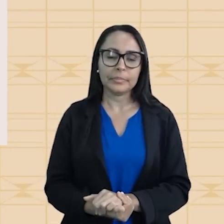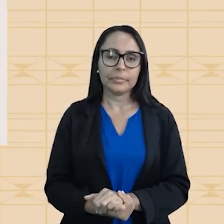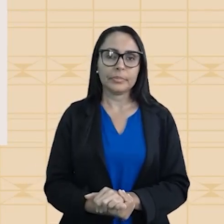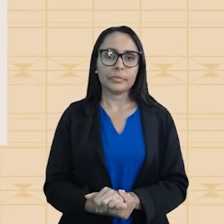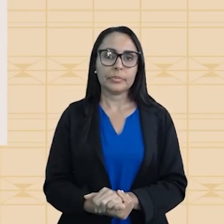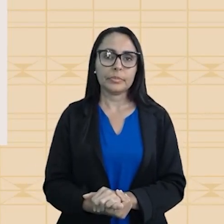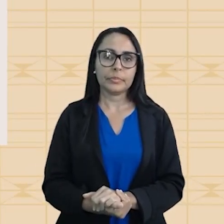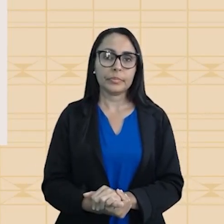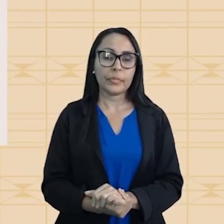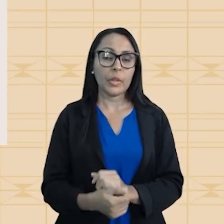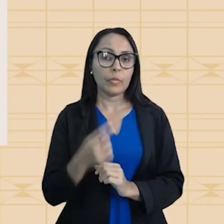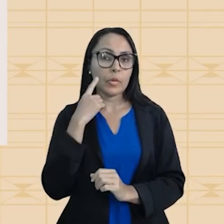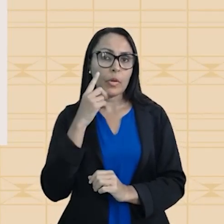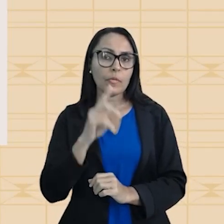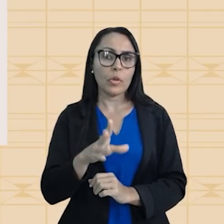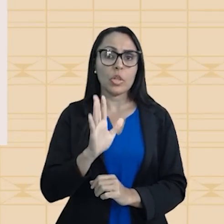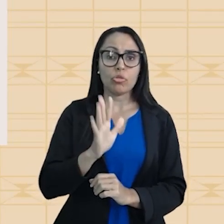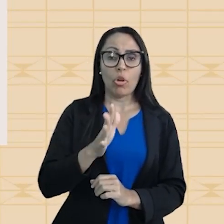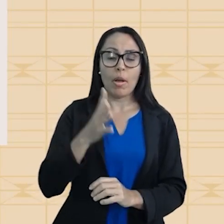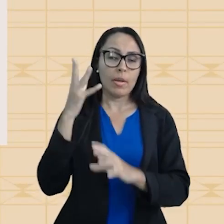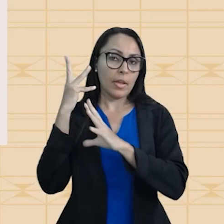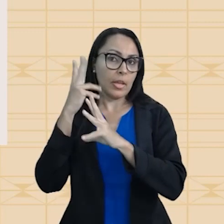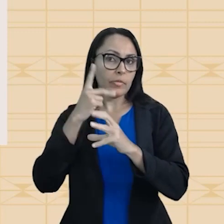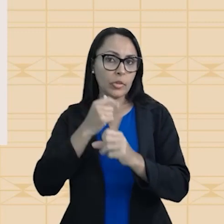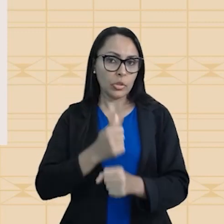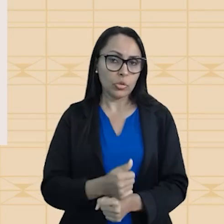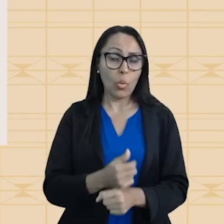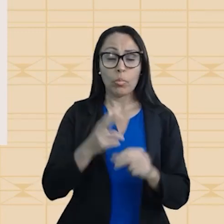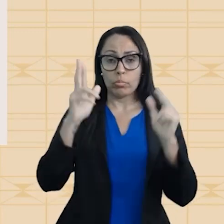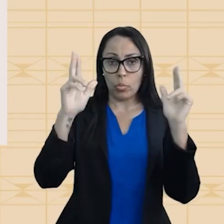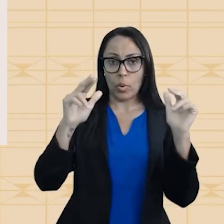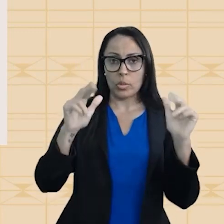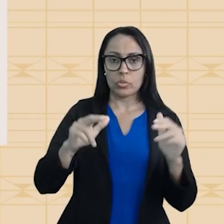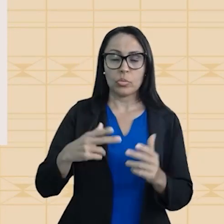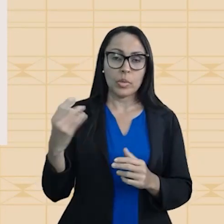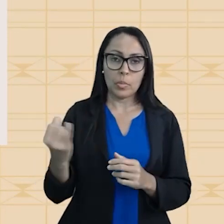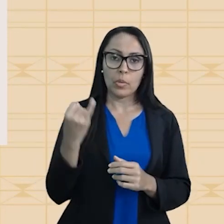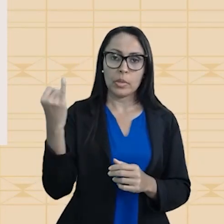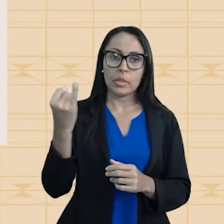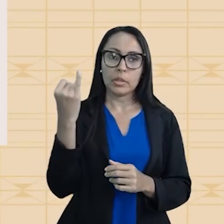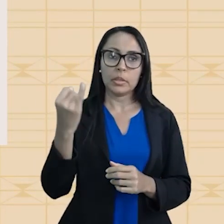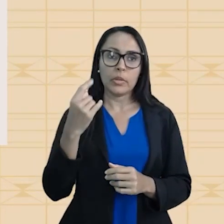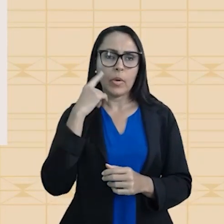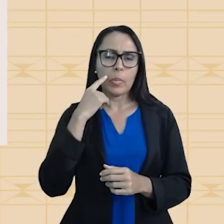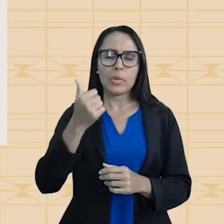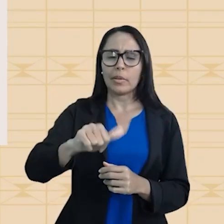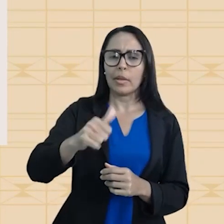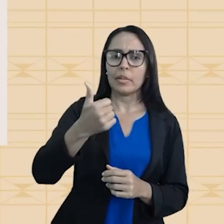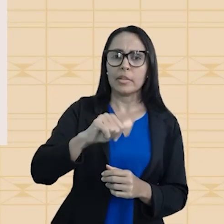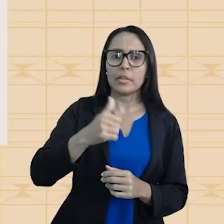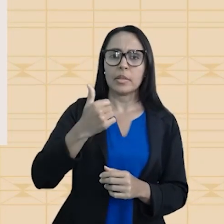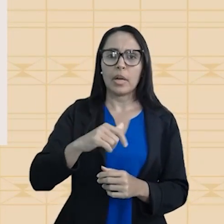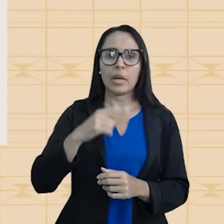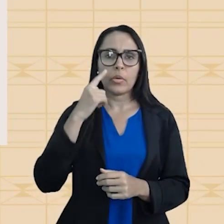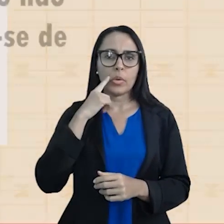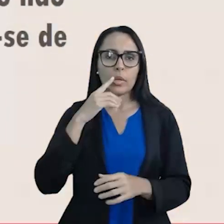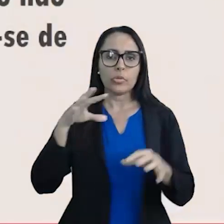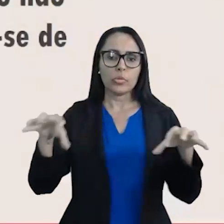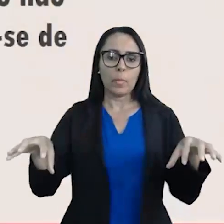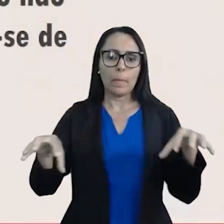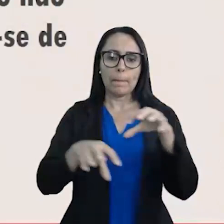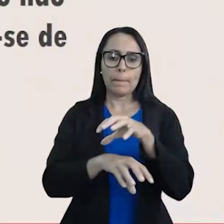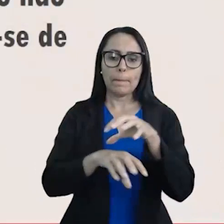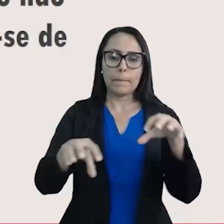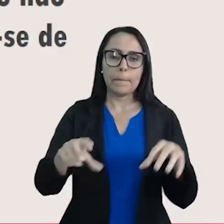tranquilo? Uma vez que você já revisou agora a eletronegatividade, vamos analisar aqui as polaridades.